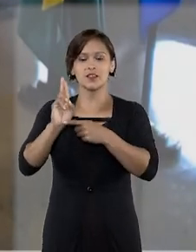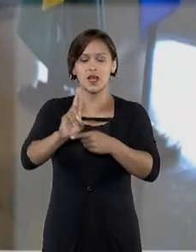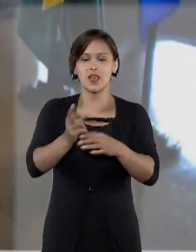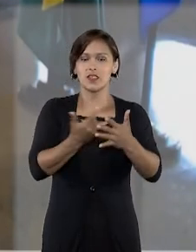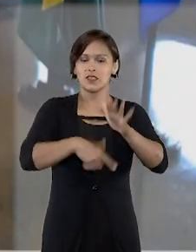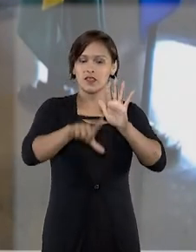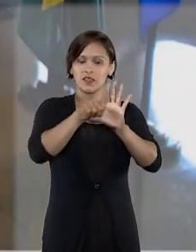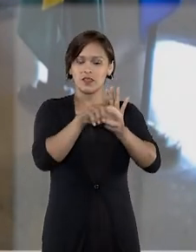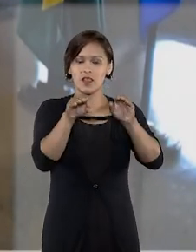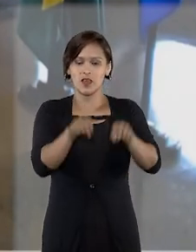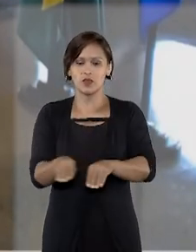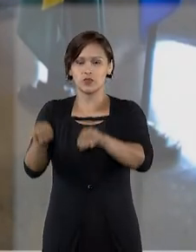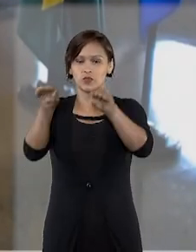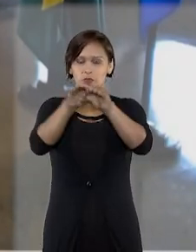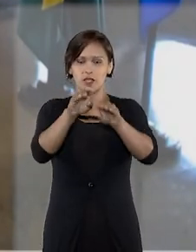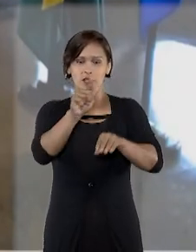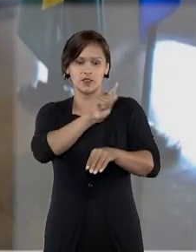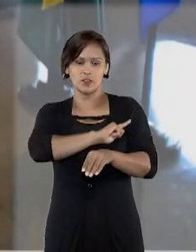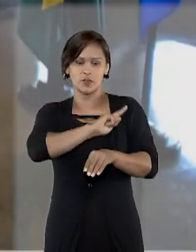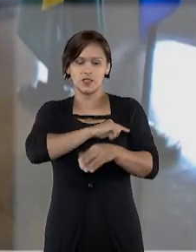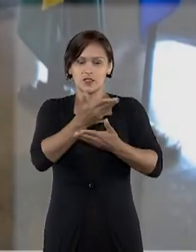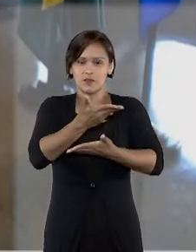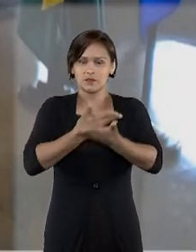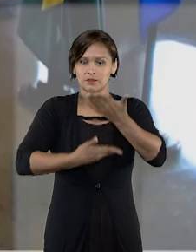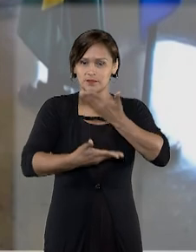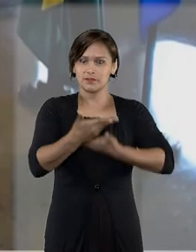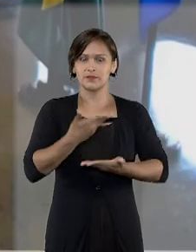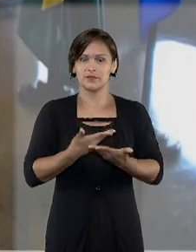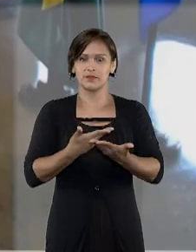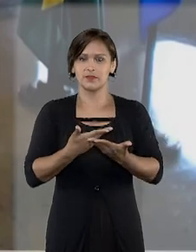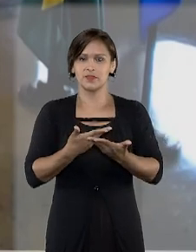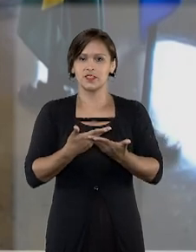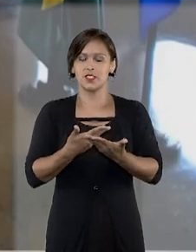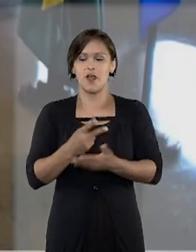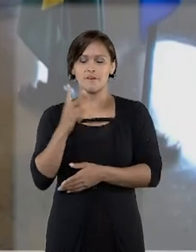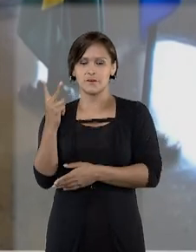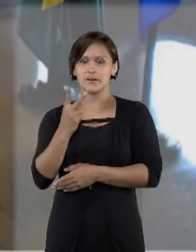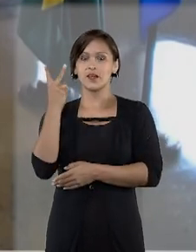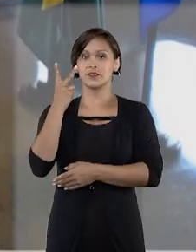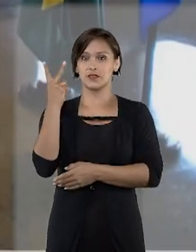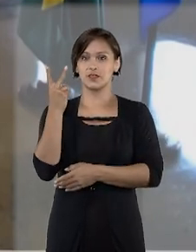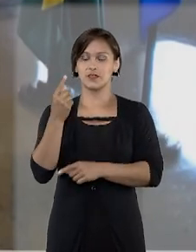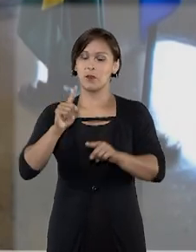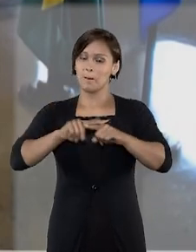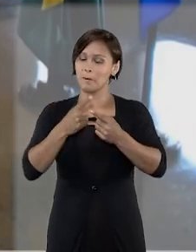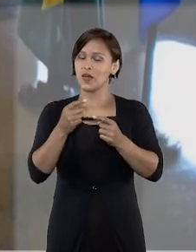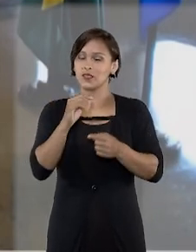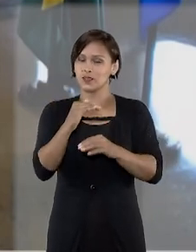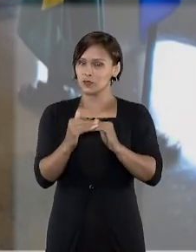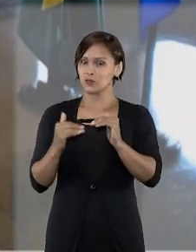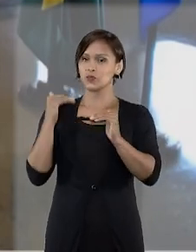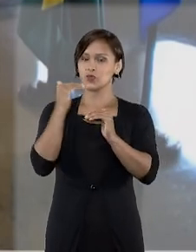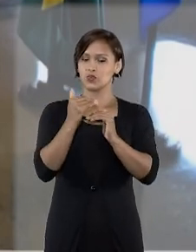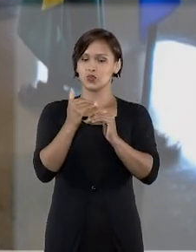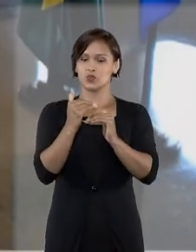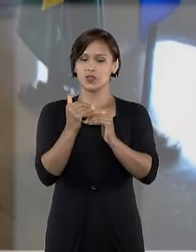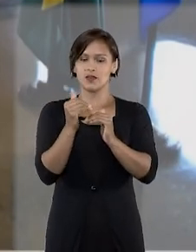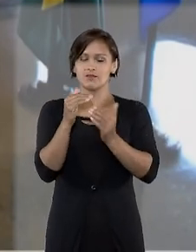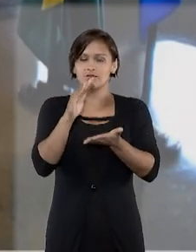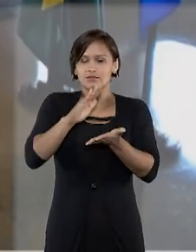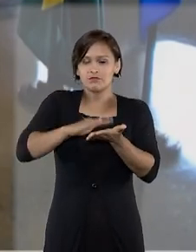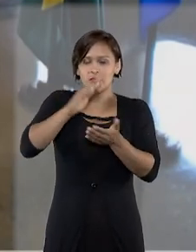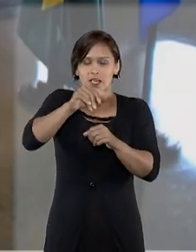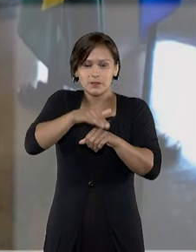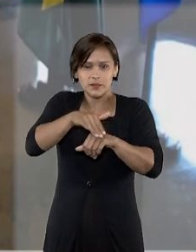os pilares de uma gestão participativa, valorizadora, mas sobretudo engrandecedora